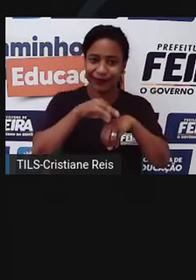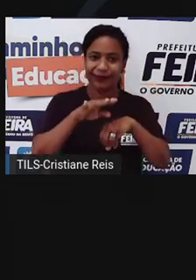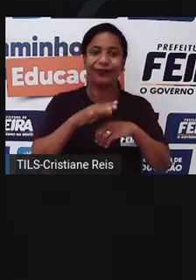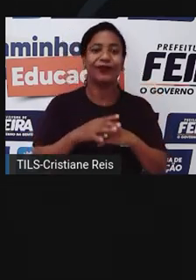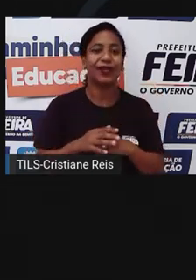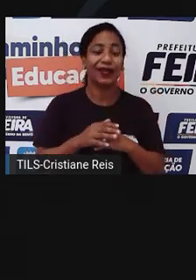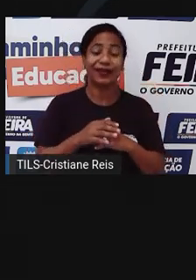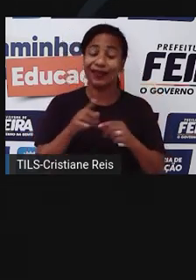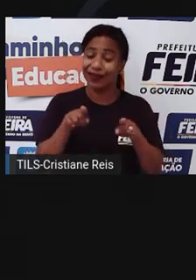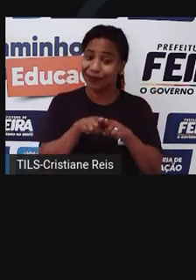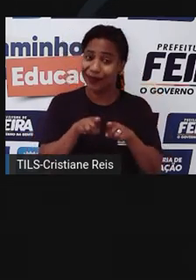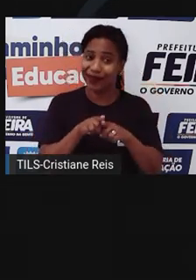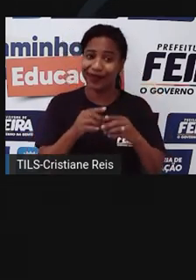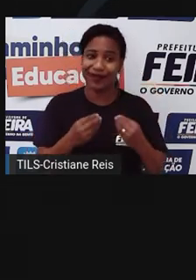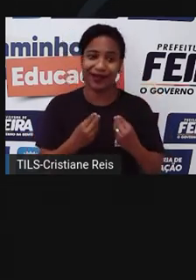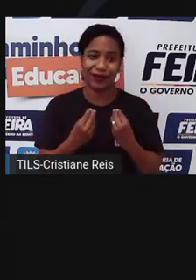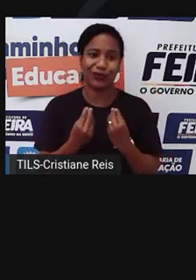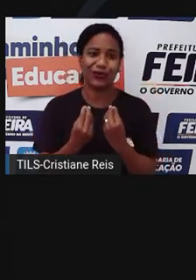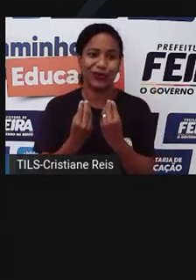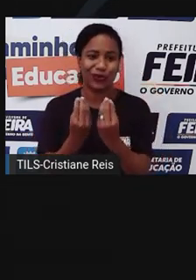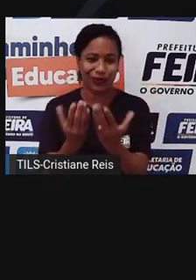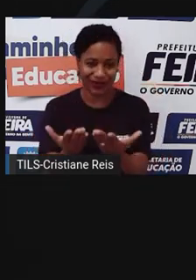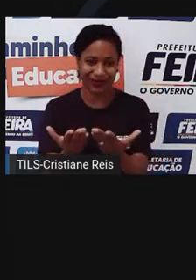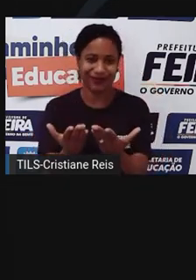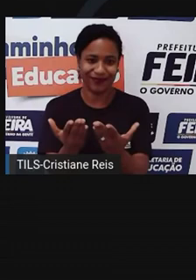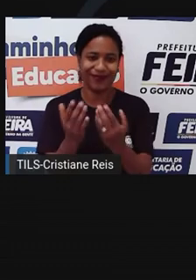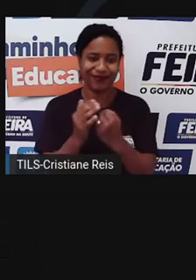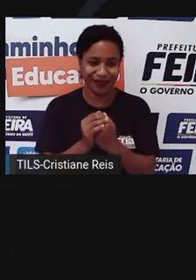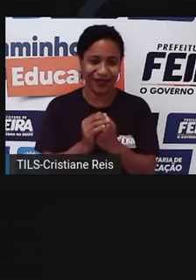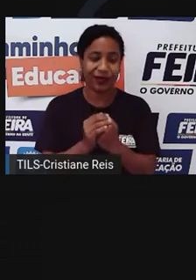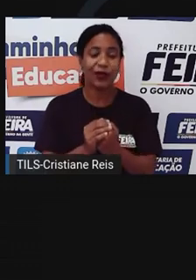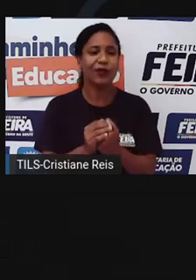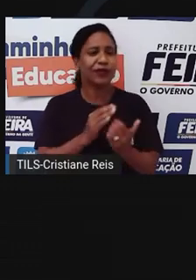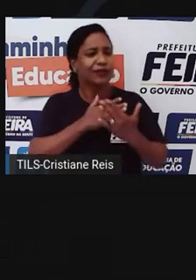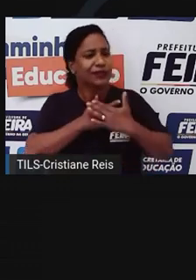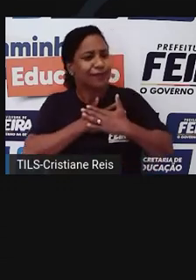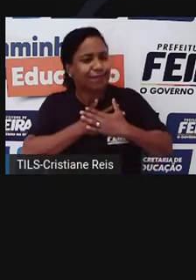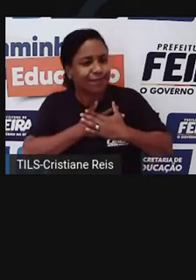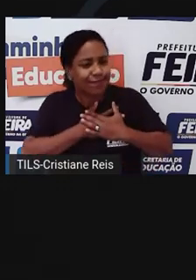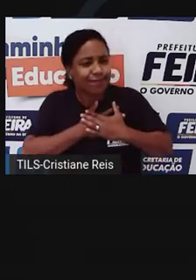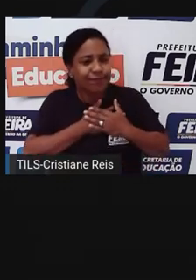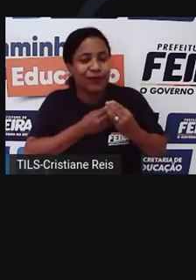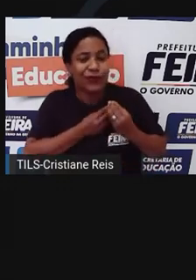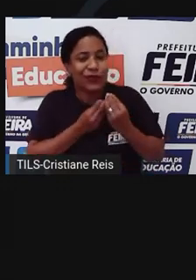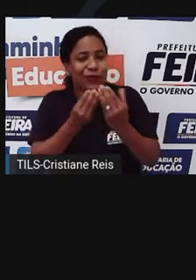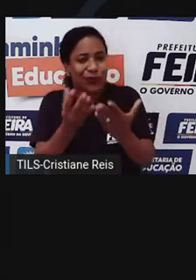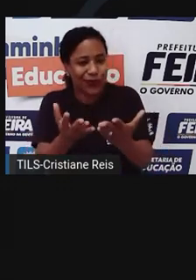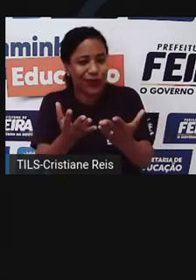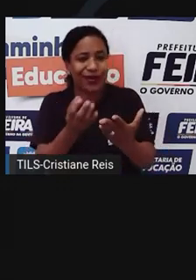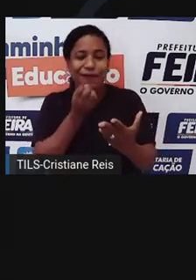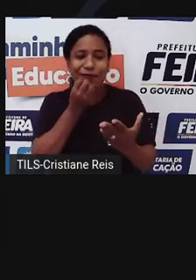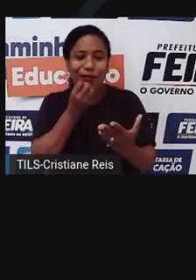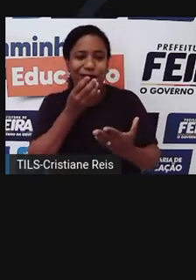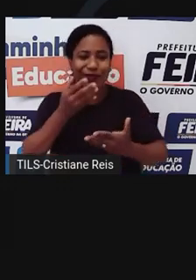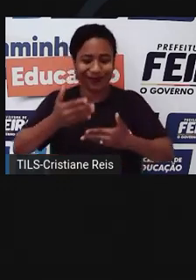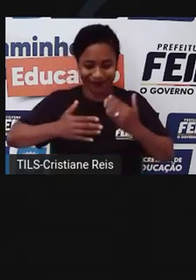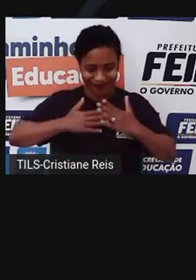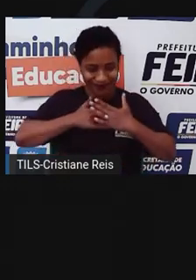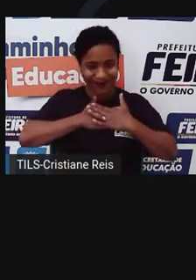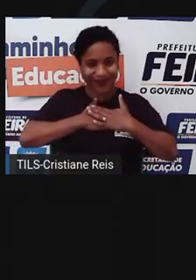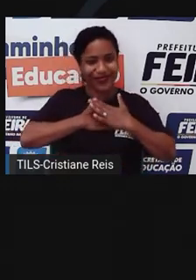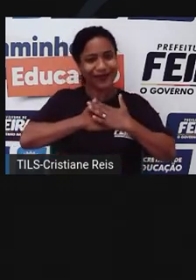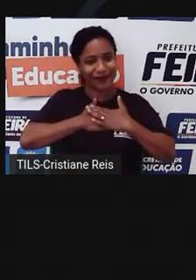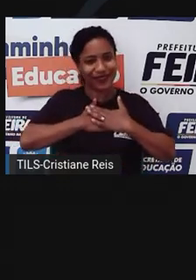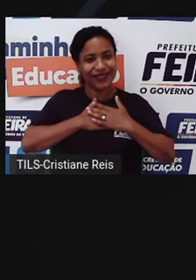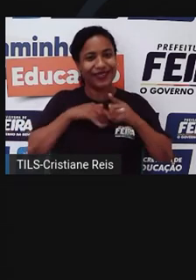A doação é algo que não faz somente bem ao próximo, como faz bem a você mesmo. E a doação é o fiel da